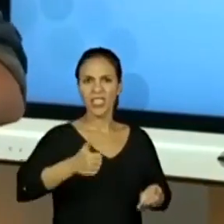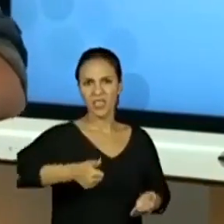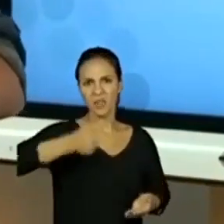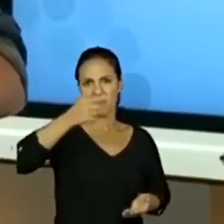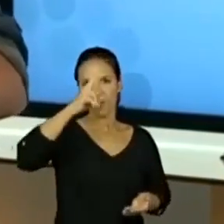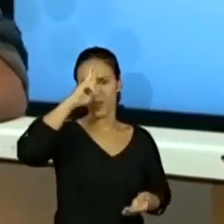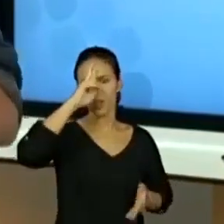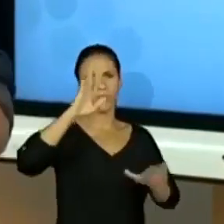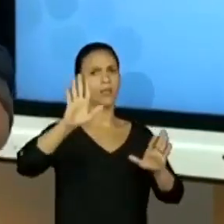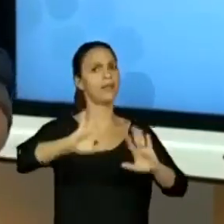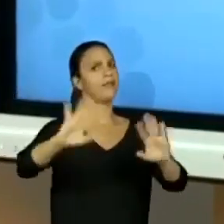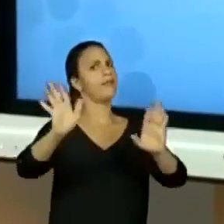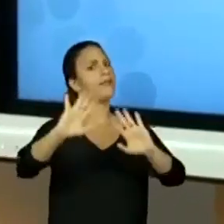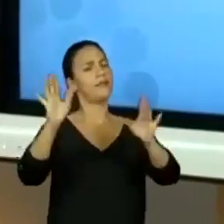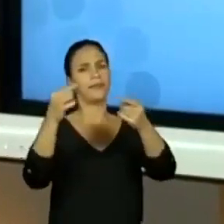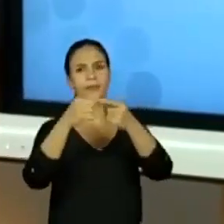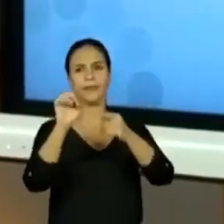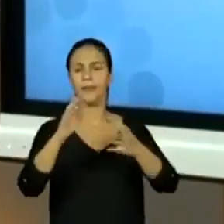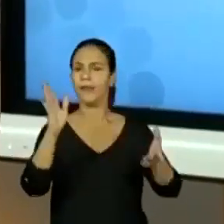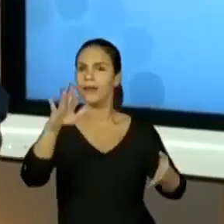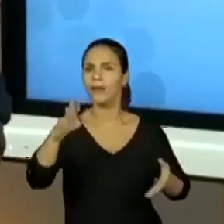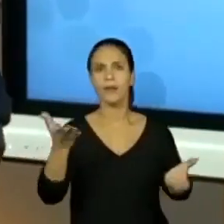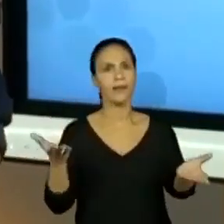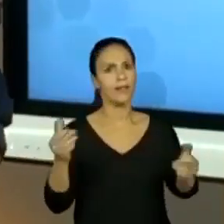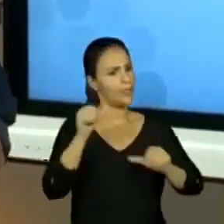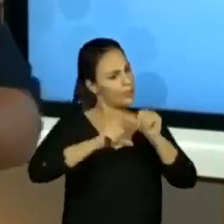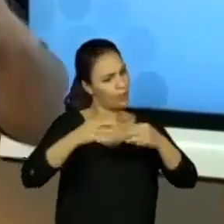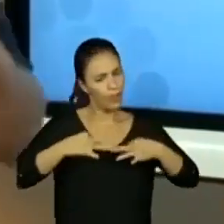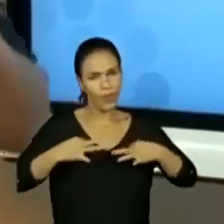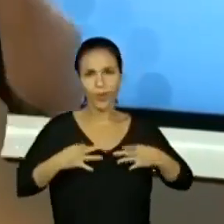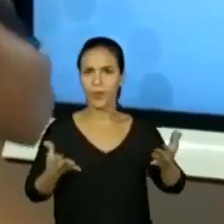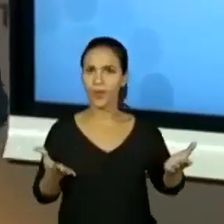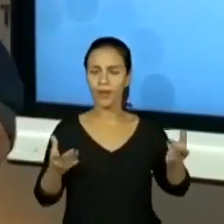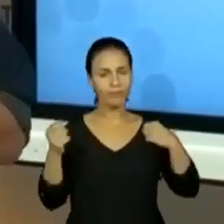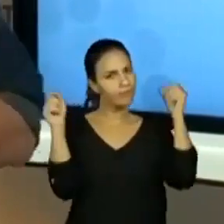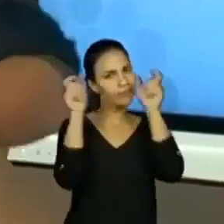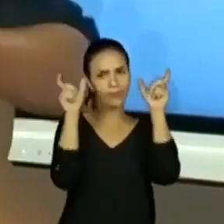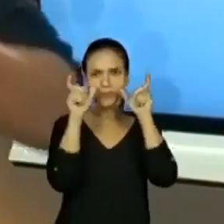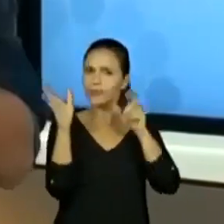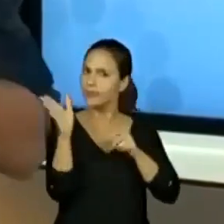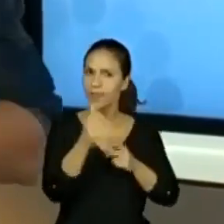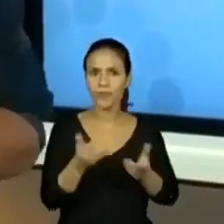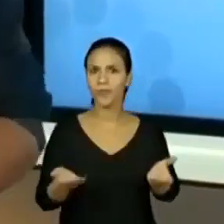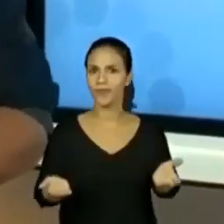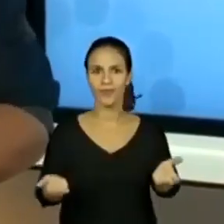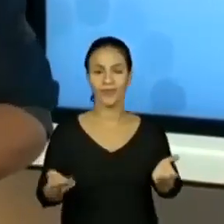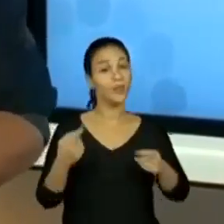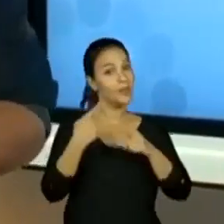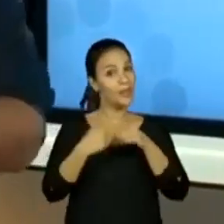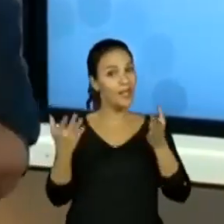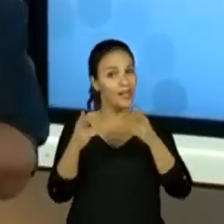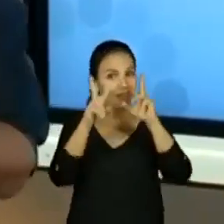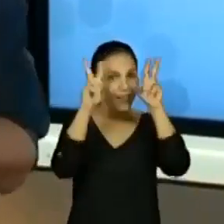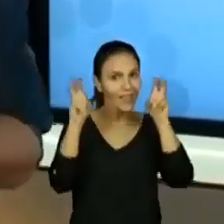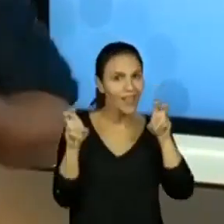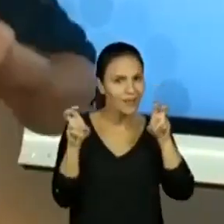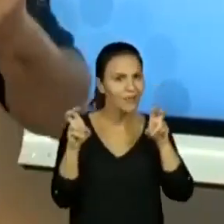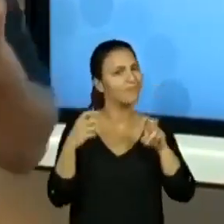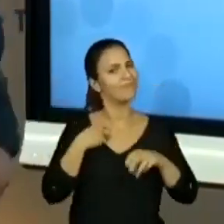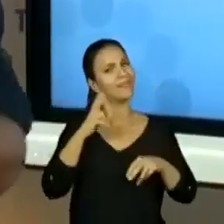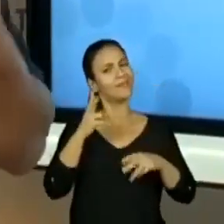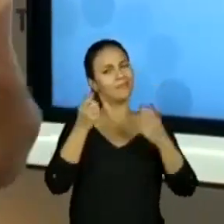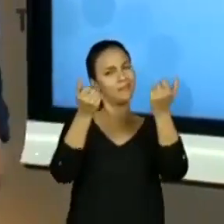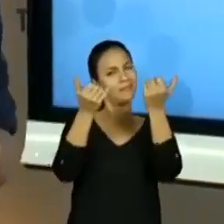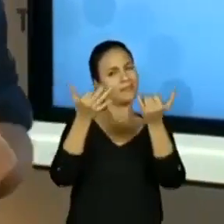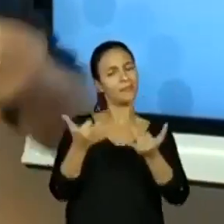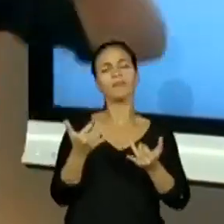-dia já, quase, você ainda é de pijama, rapaz. Beleza? Bom, vamos lá, porque o assunto hoje, como eu sempre falo,